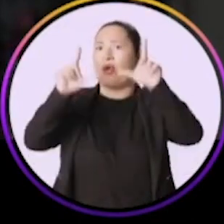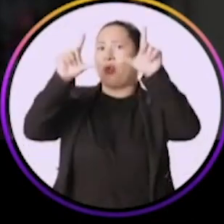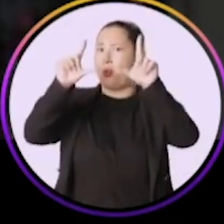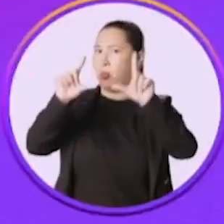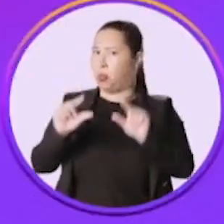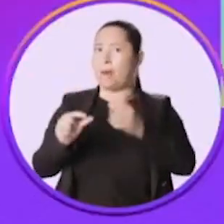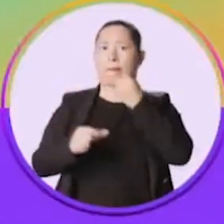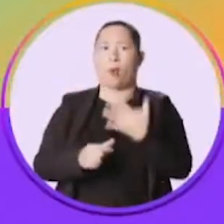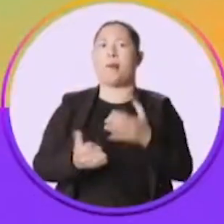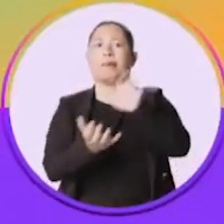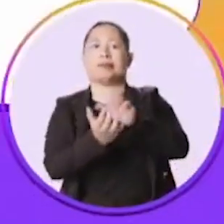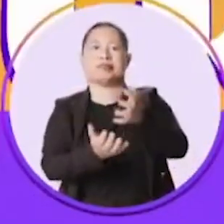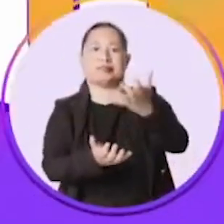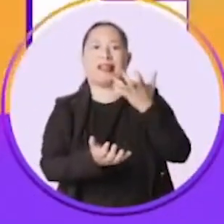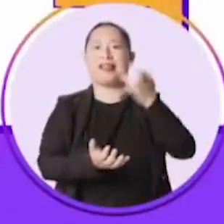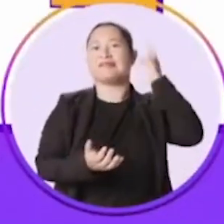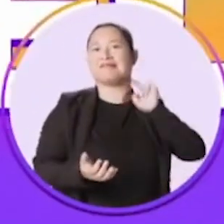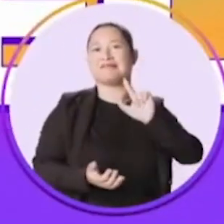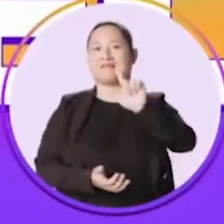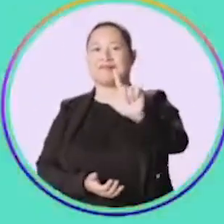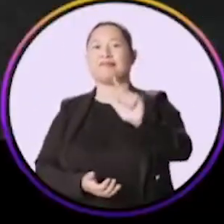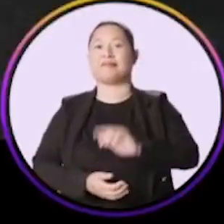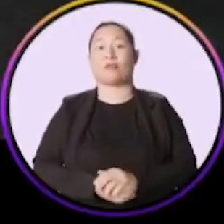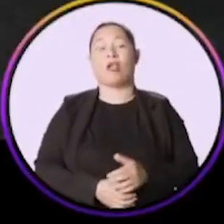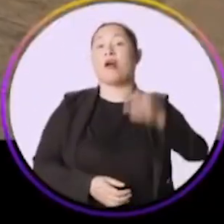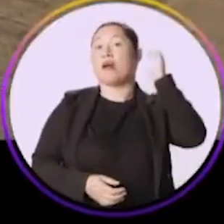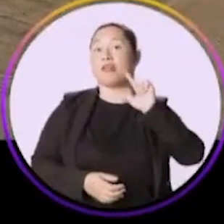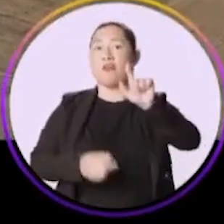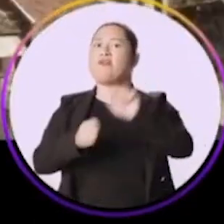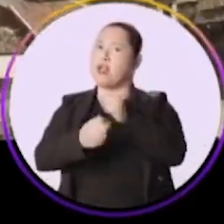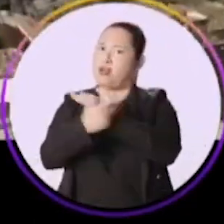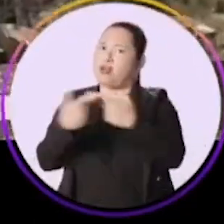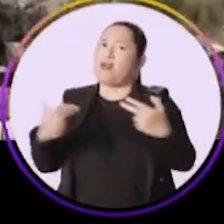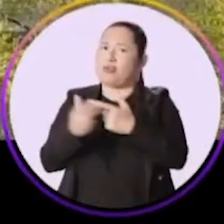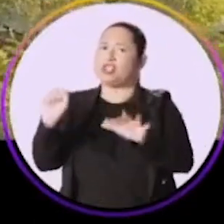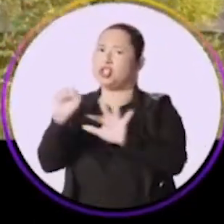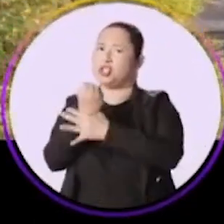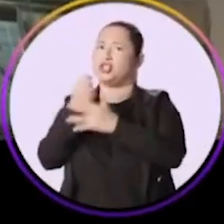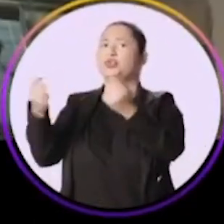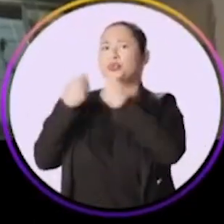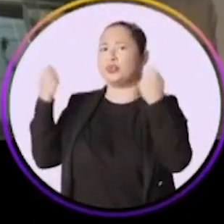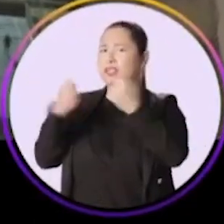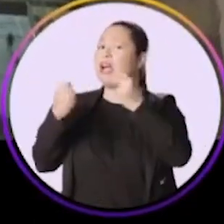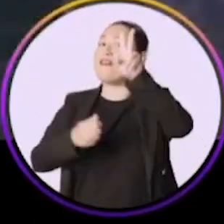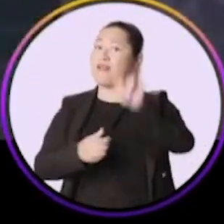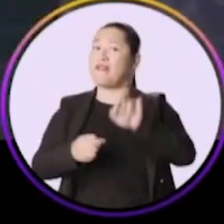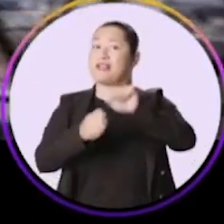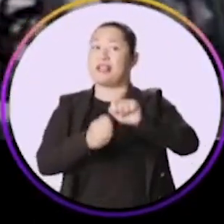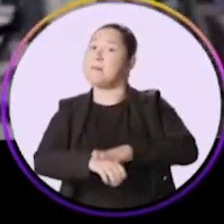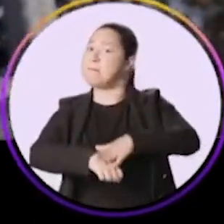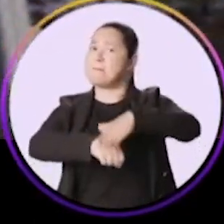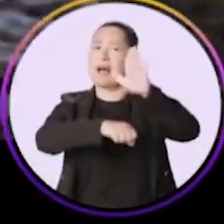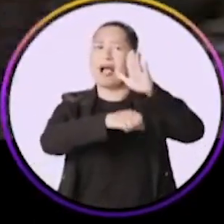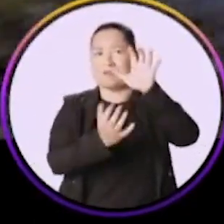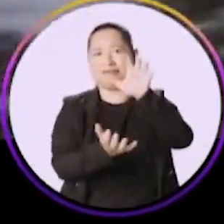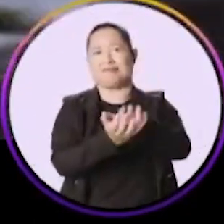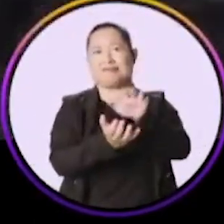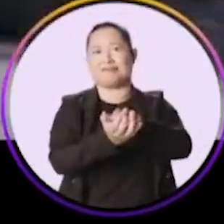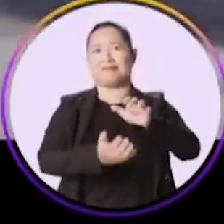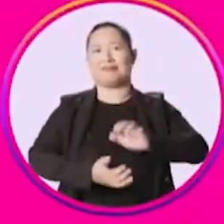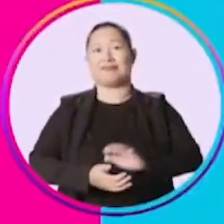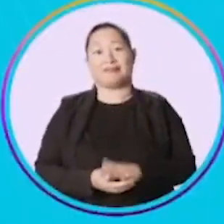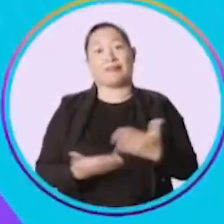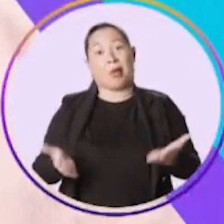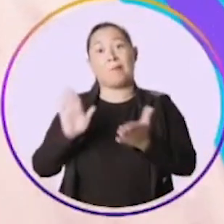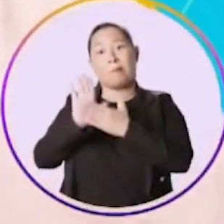diminuída boa. Pernambuco quer Raquel! Raquel fez muito pela segurança de Caruaru e vai fazer mais em Pernambuco.